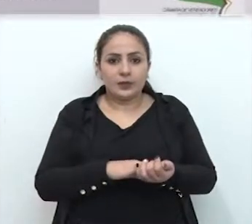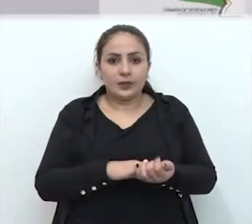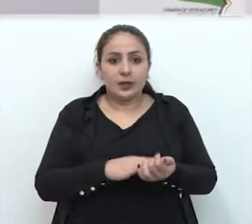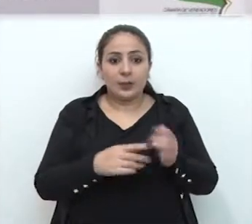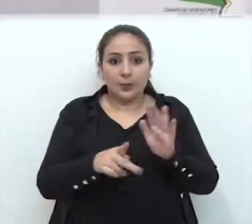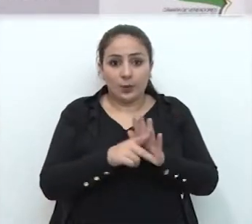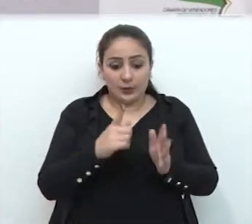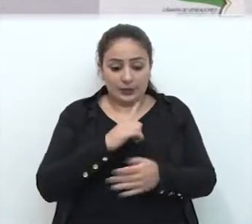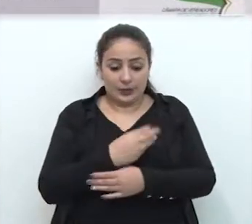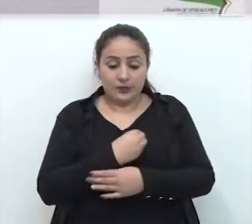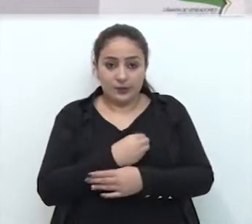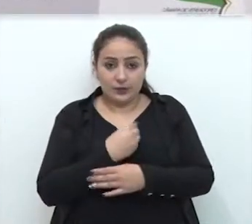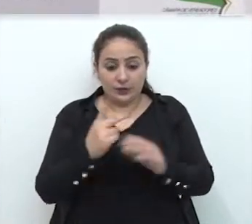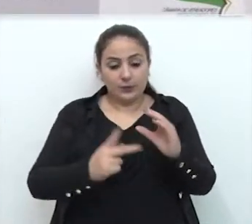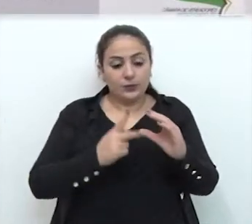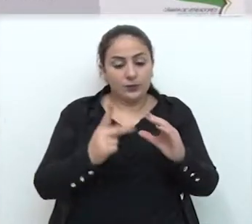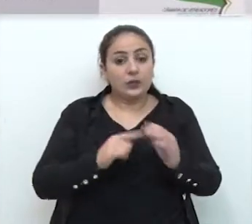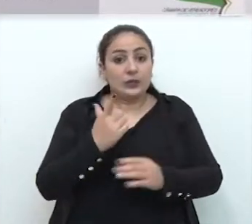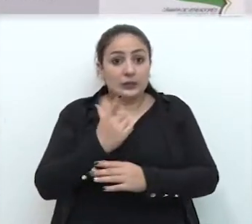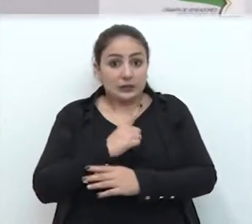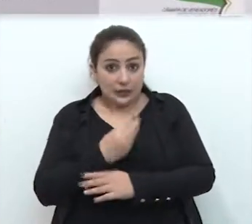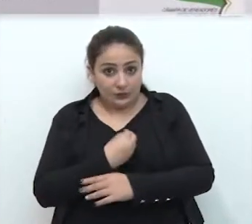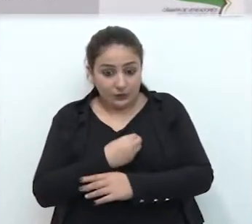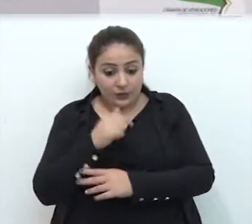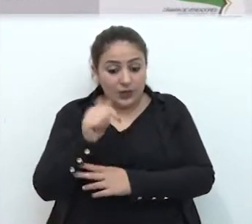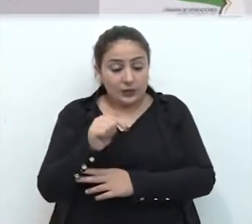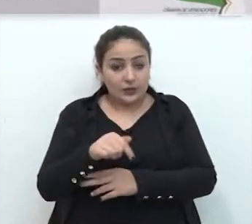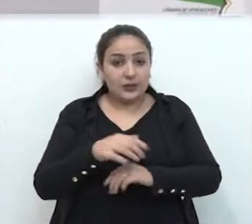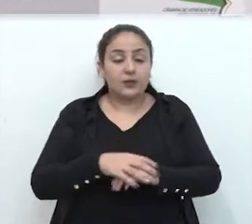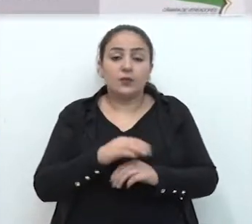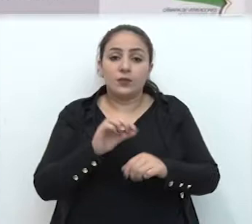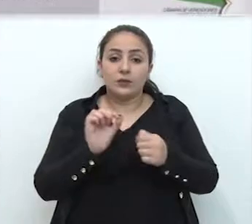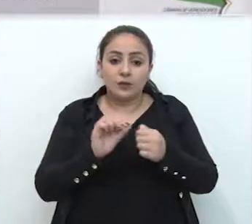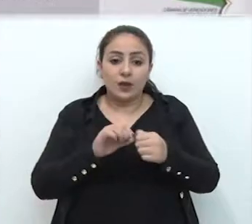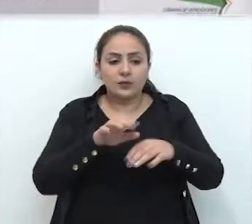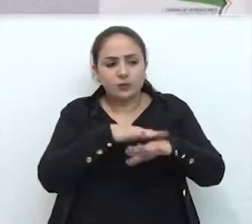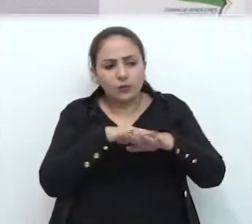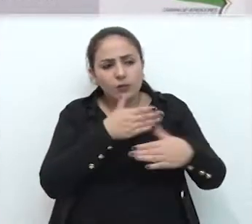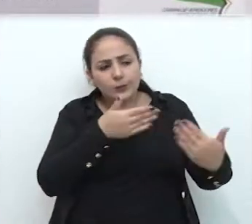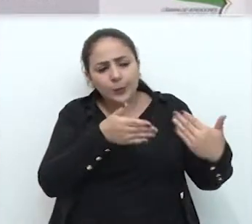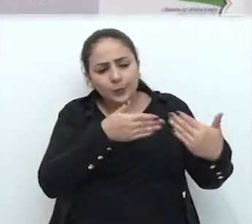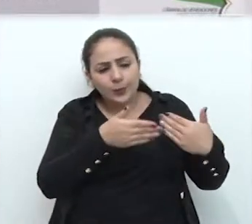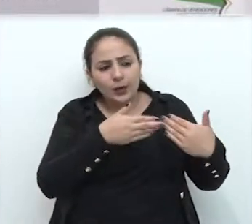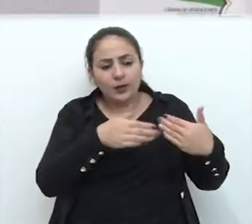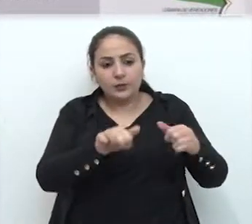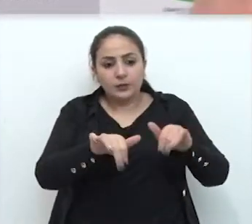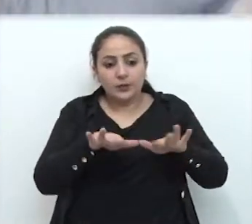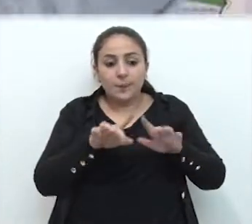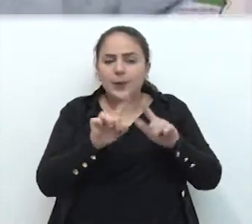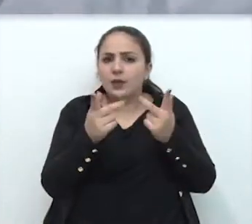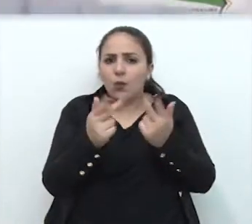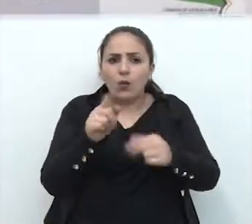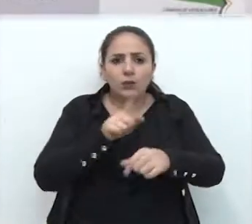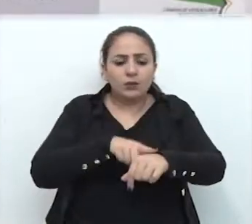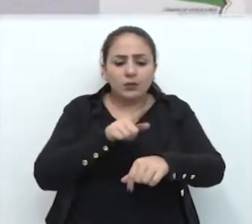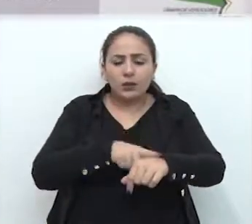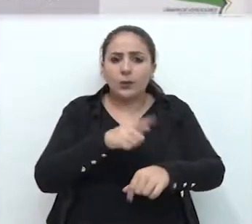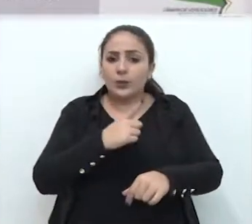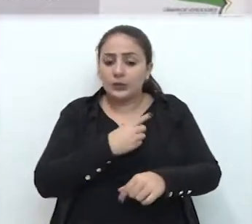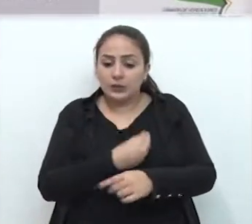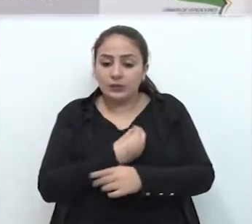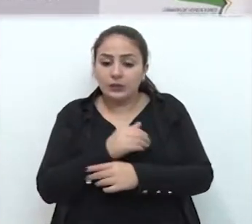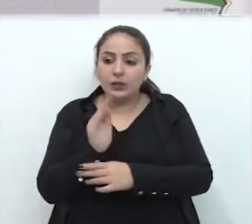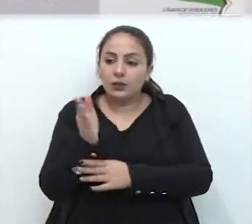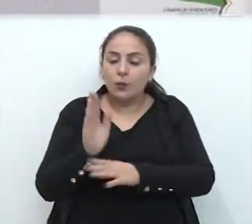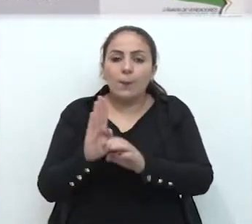está na Câmara de Vereadores, que está no Parlamento, que faz o seu diálogo, faz o seu pronunciamento na tribuna, mas que, ao mesmo tempo, também está lá no